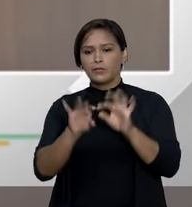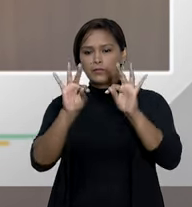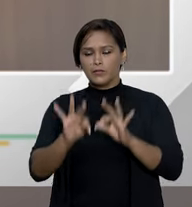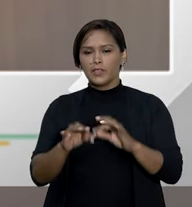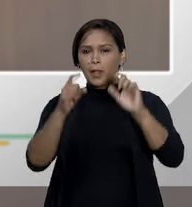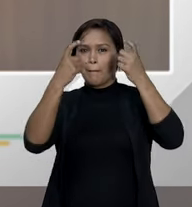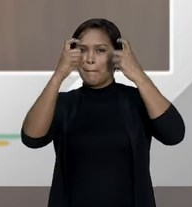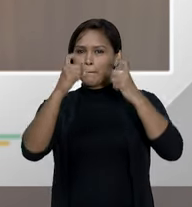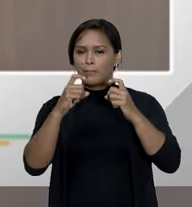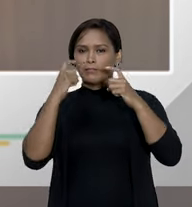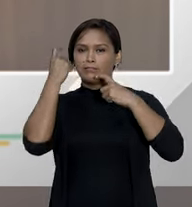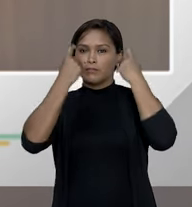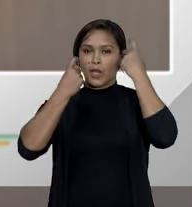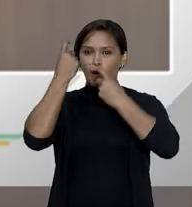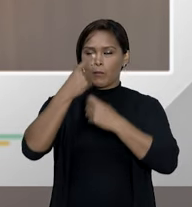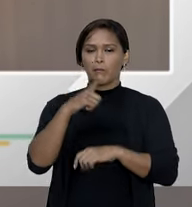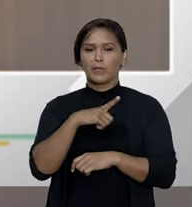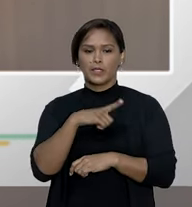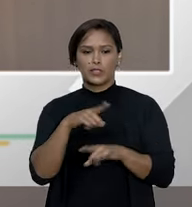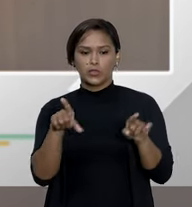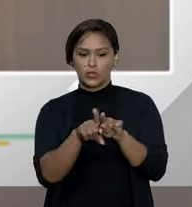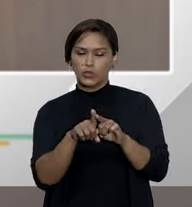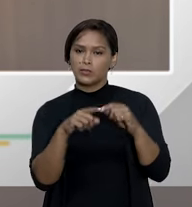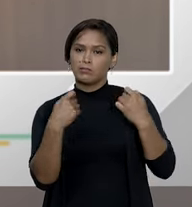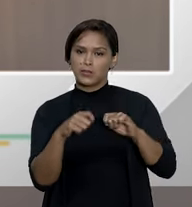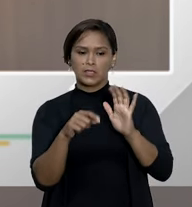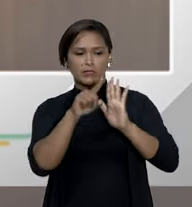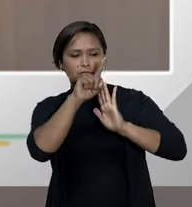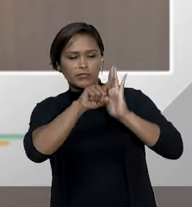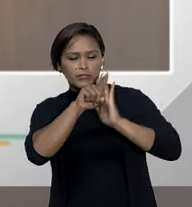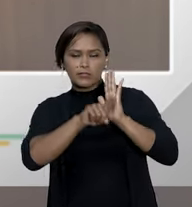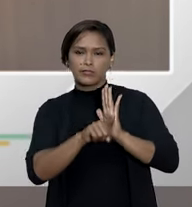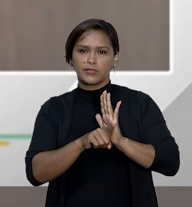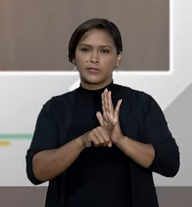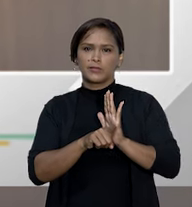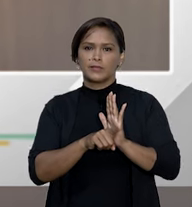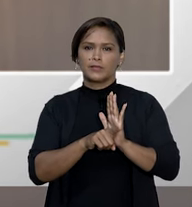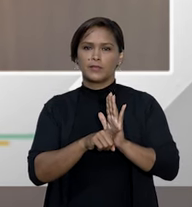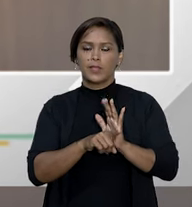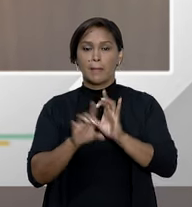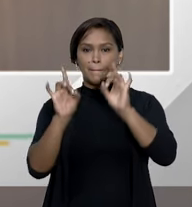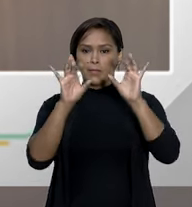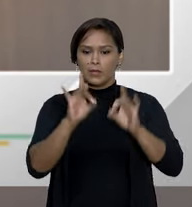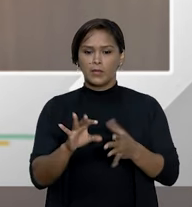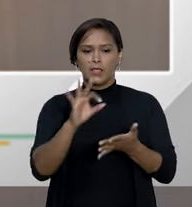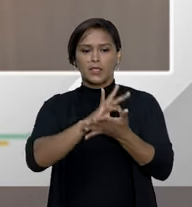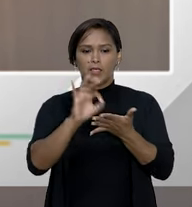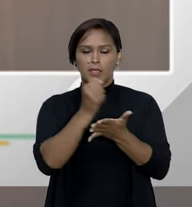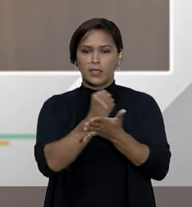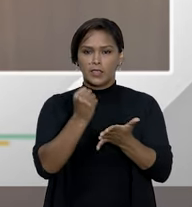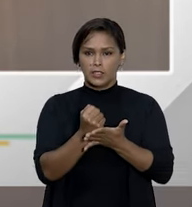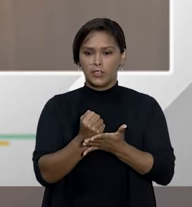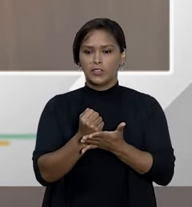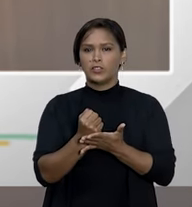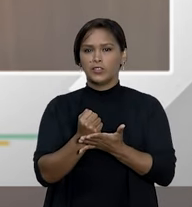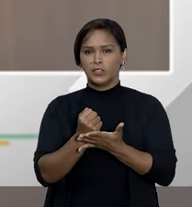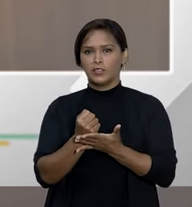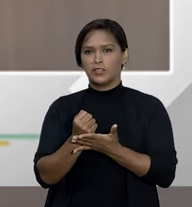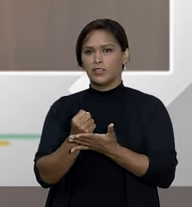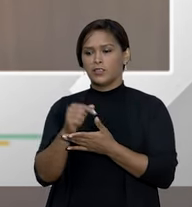preocupações principalmente essa da da operadora ser registrada na